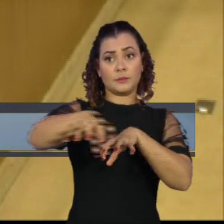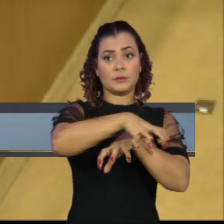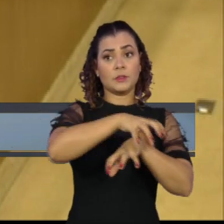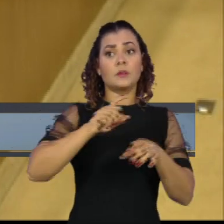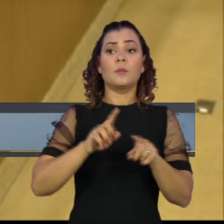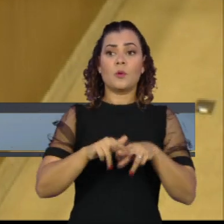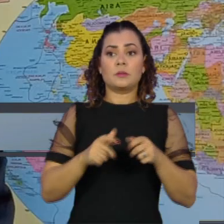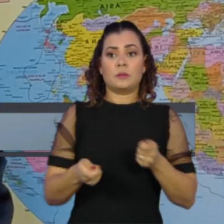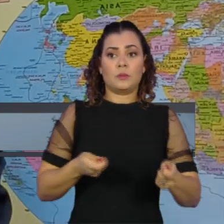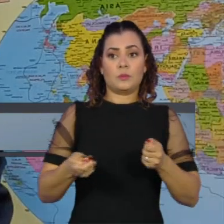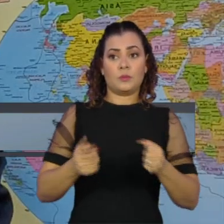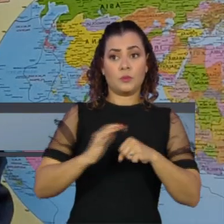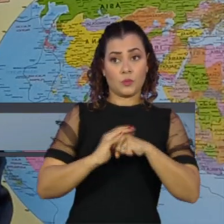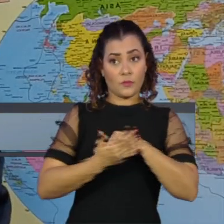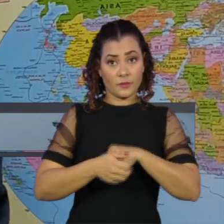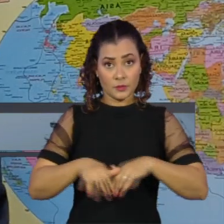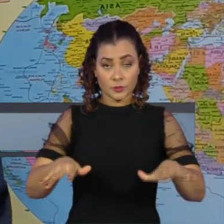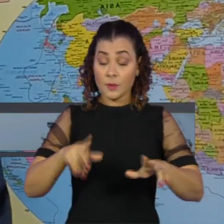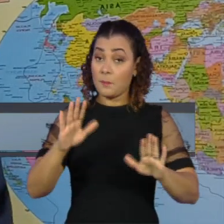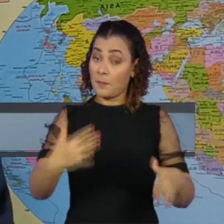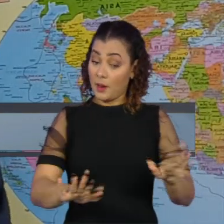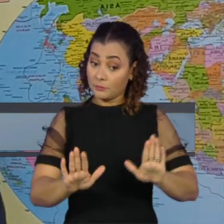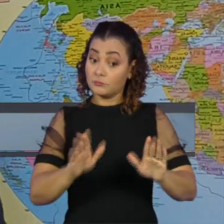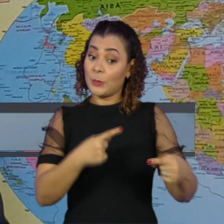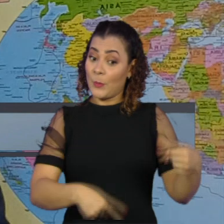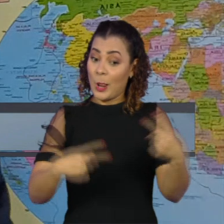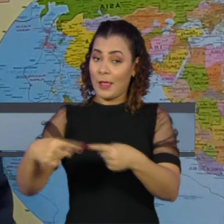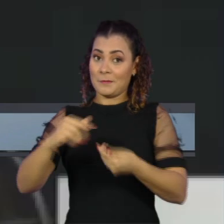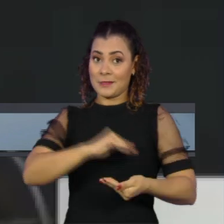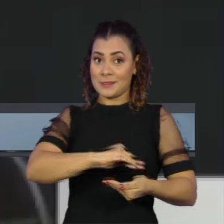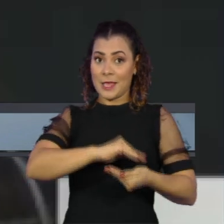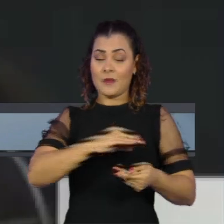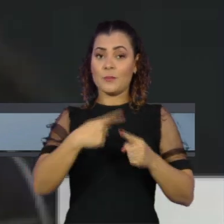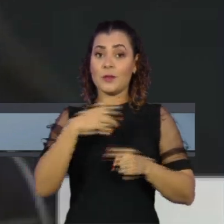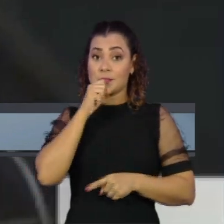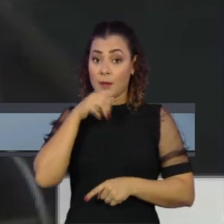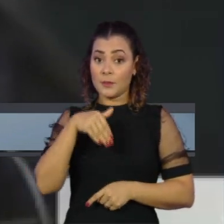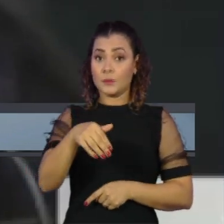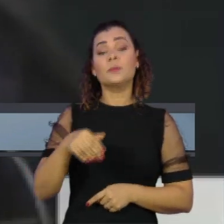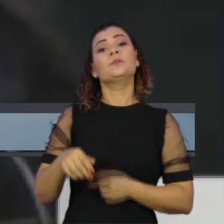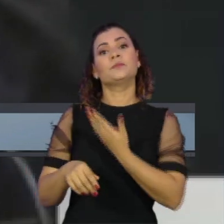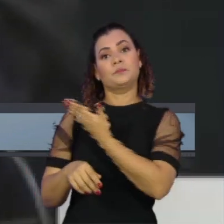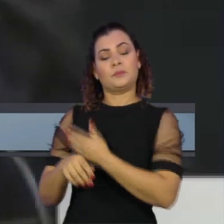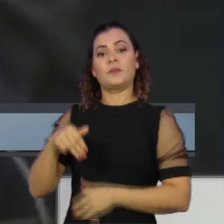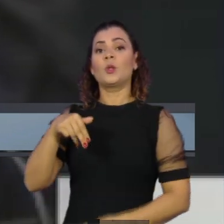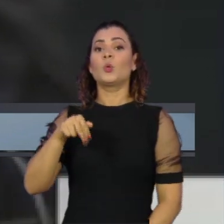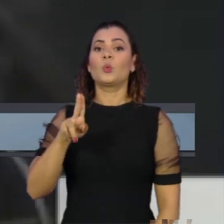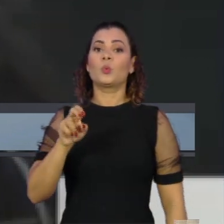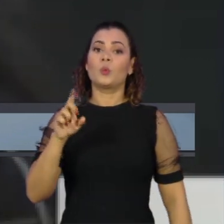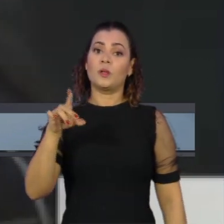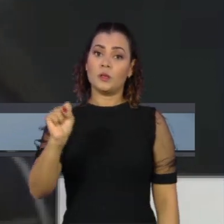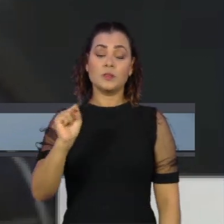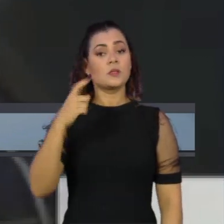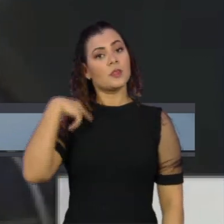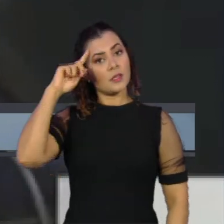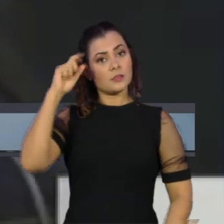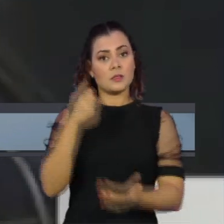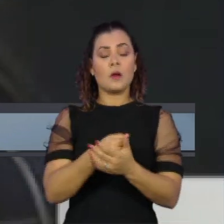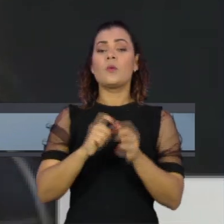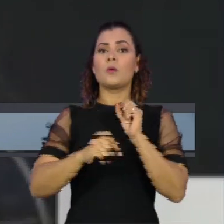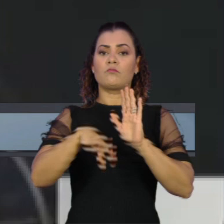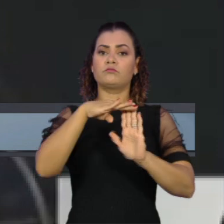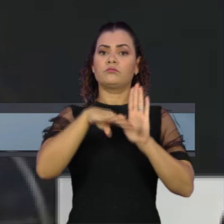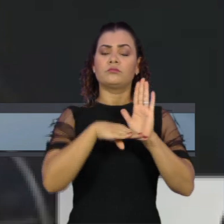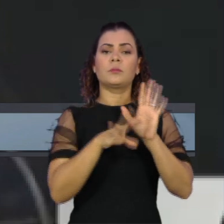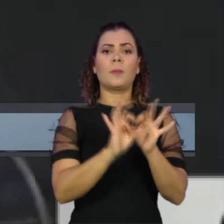da Covid-19. O tema gera polêmica no STF, porque no sábado o ministro Nunes Marques proferiu decisão contrária, afirmando que a restrição